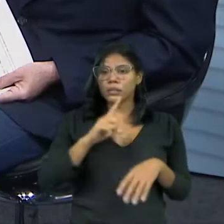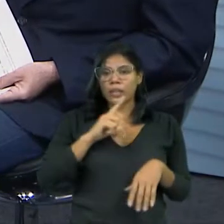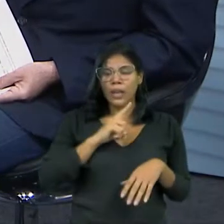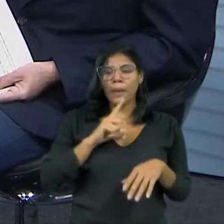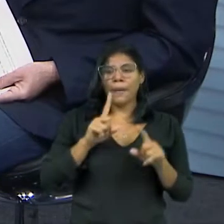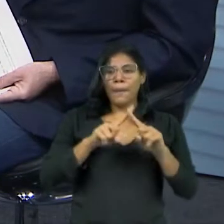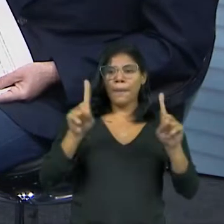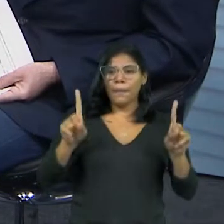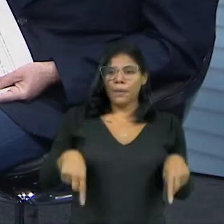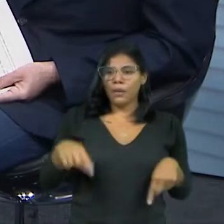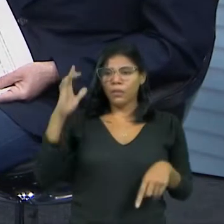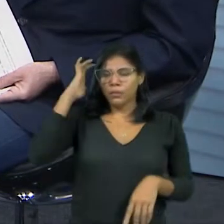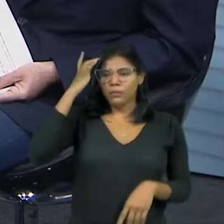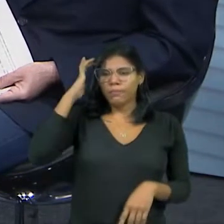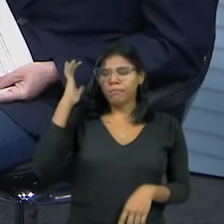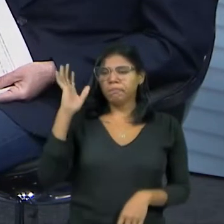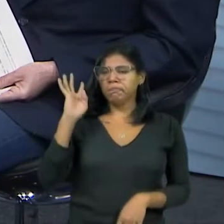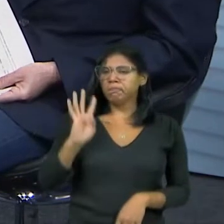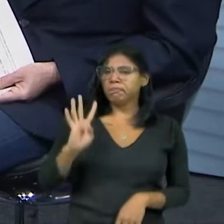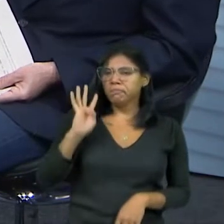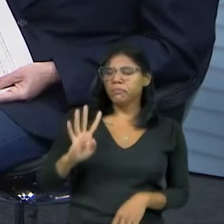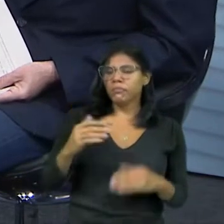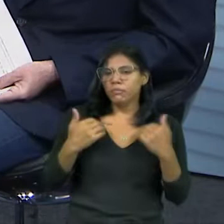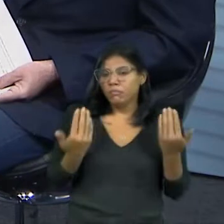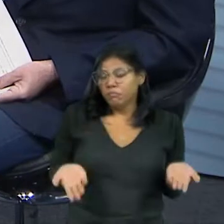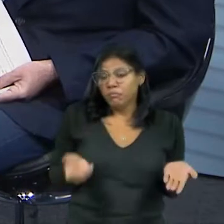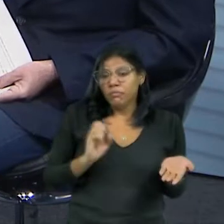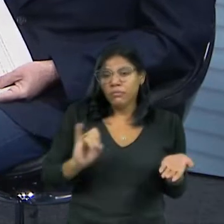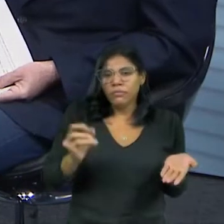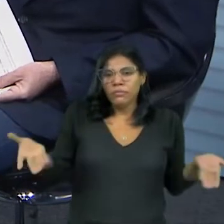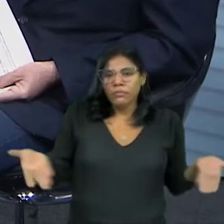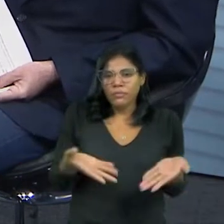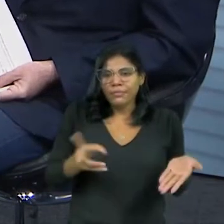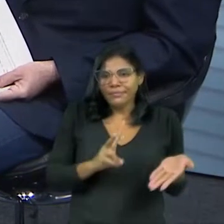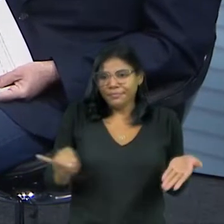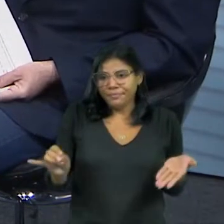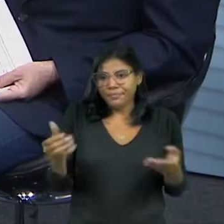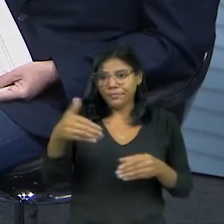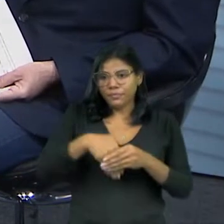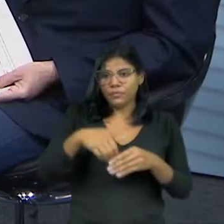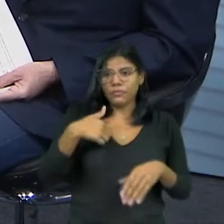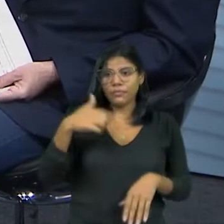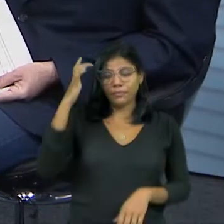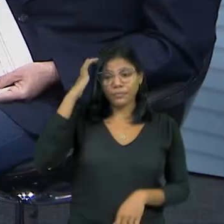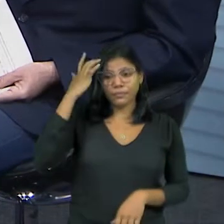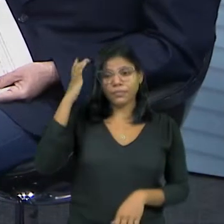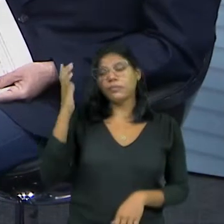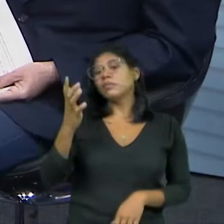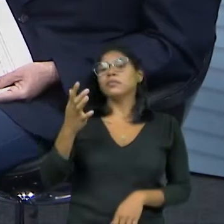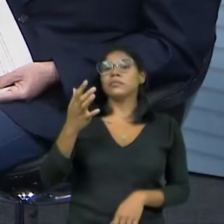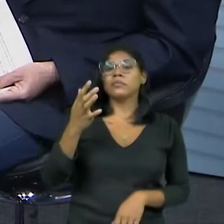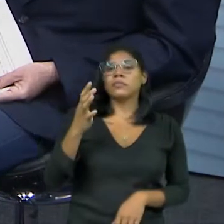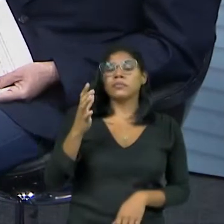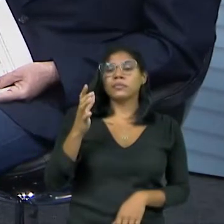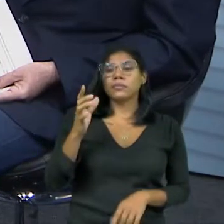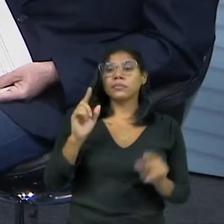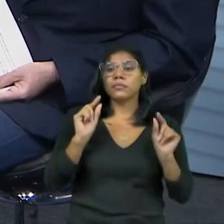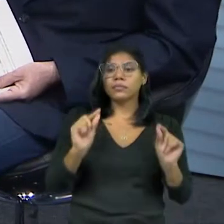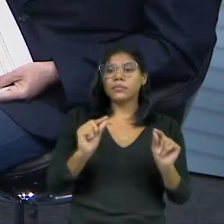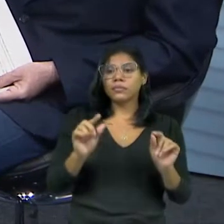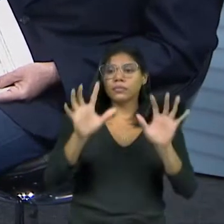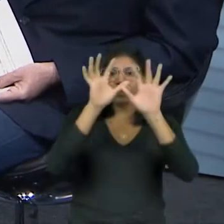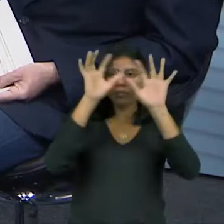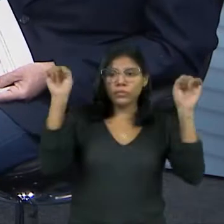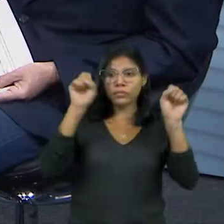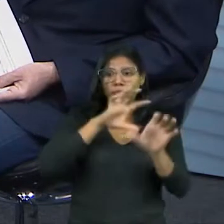projeto. Eu acho muito interessante. Não sei se vai... Agora, com certeza, não vai ser votado. Mas eu acho interessante de criar uma espécie de um conselho no